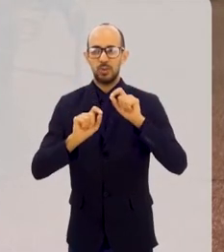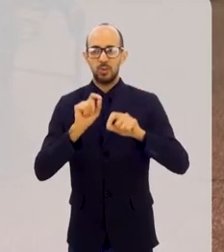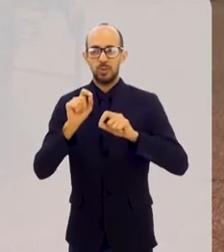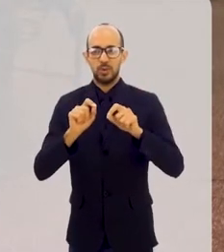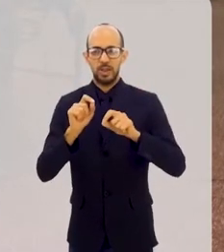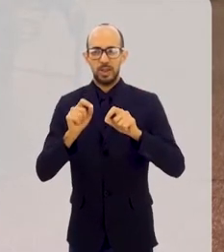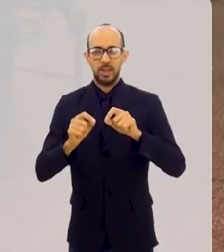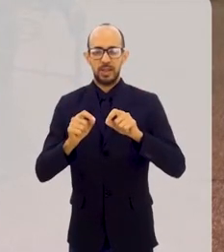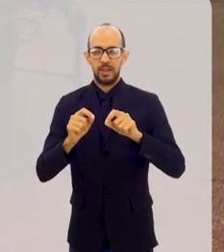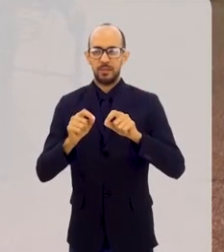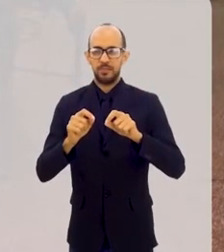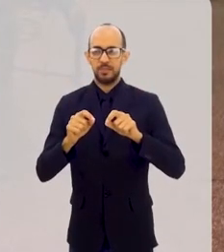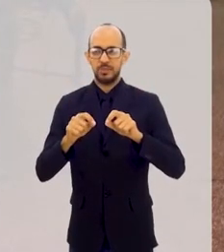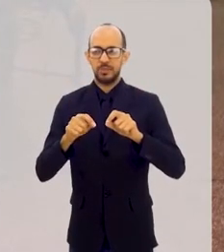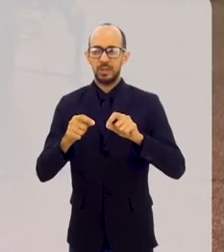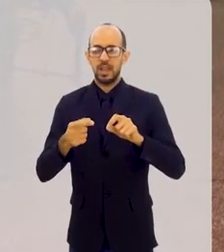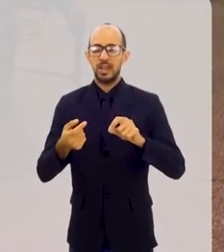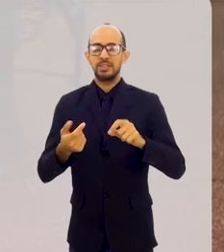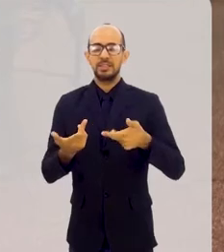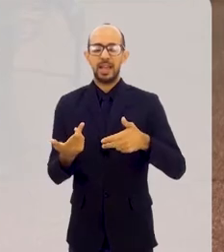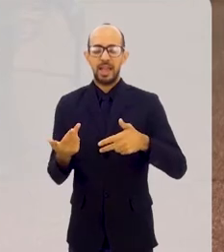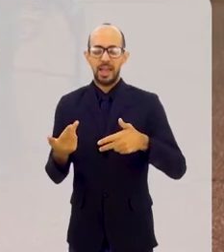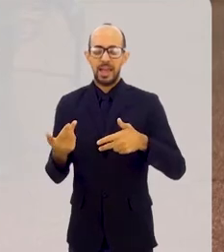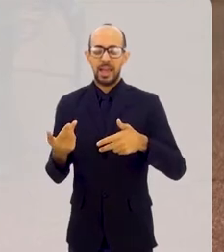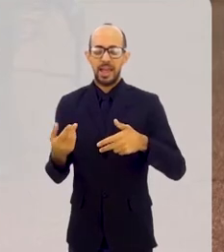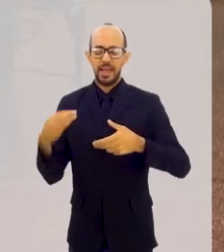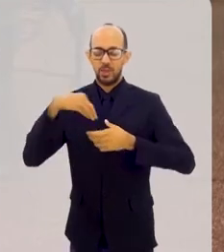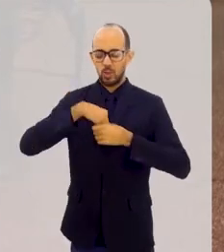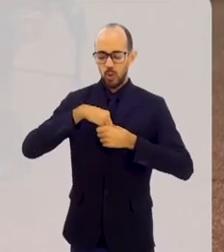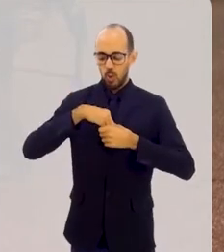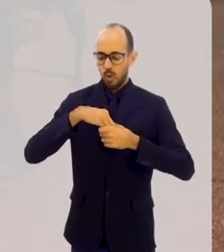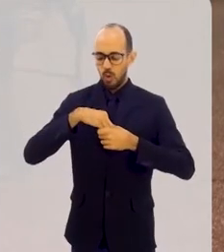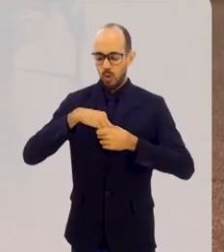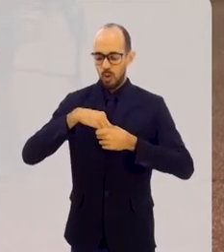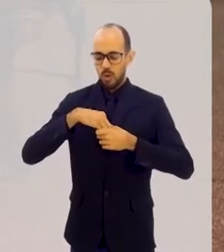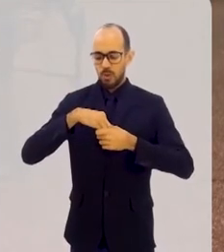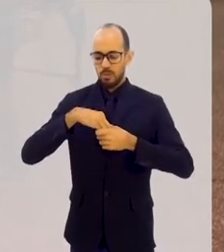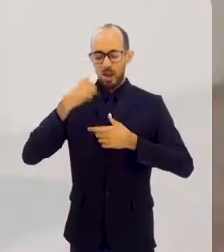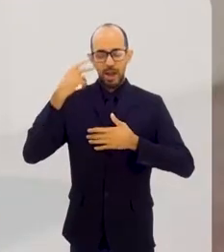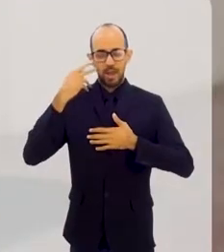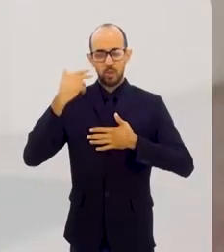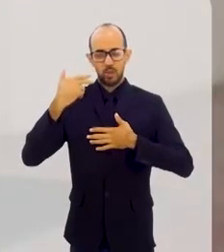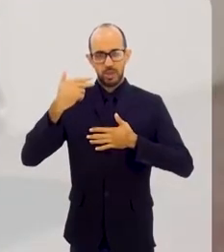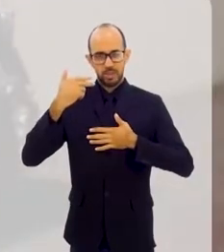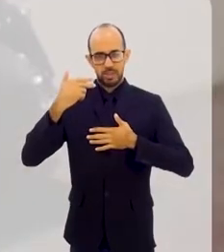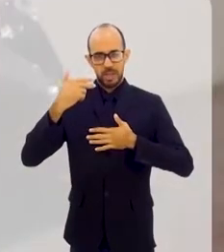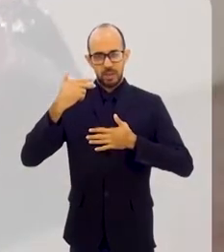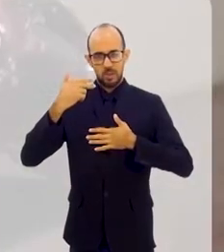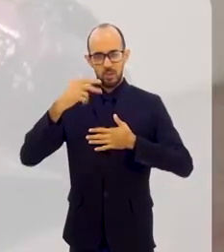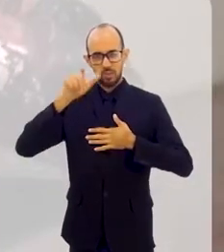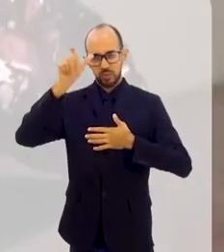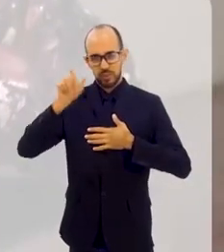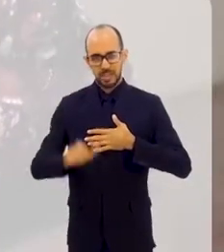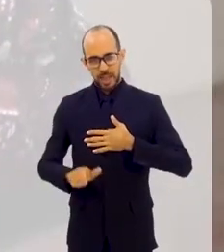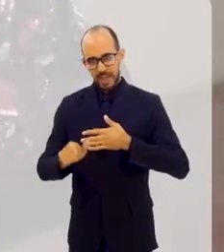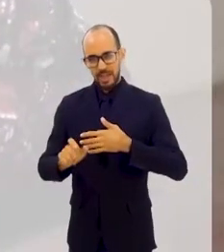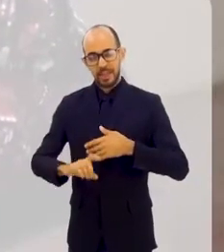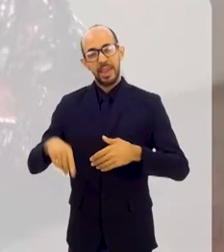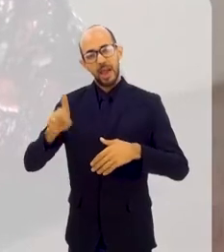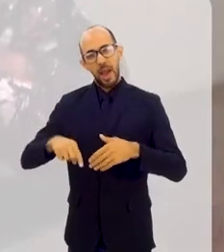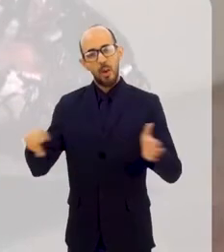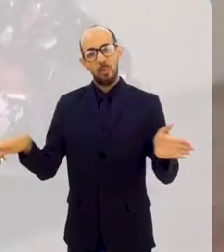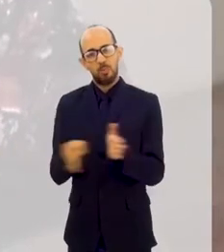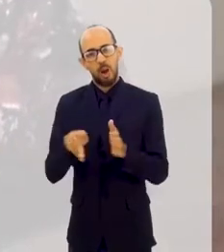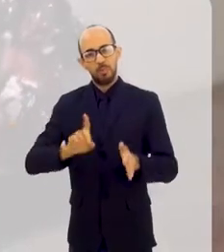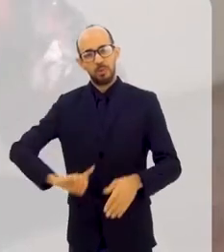antiga já passou, porque entrou em você uma nova natureza. Deus entrou para habitar em você.